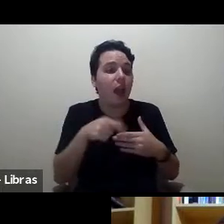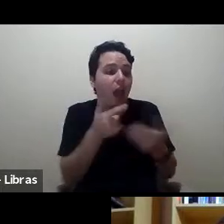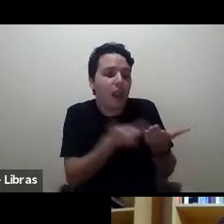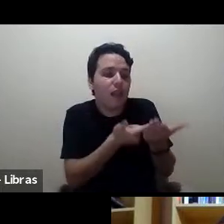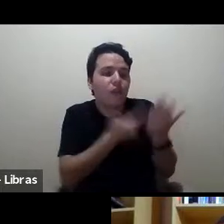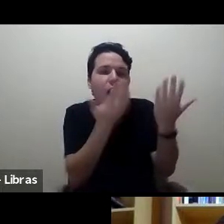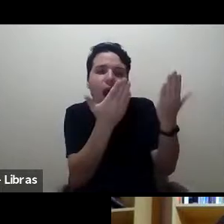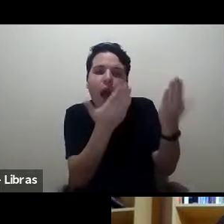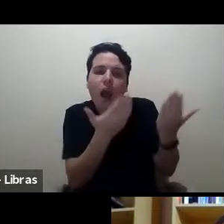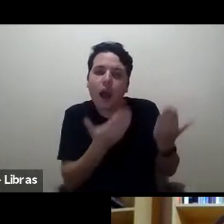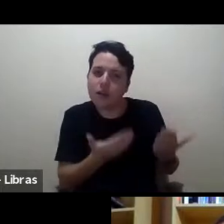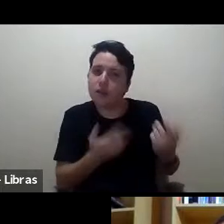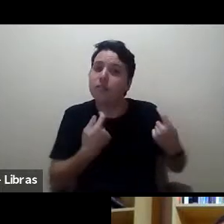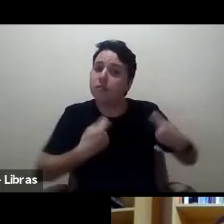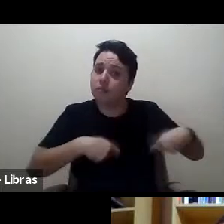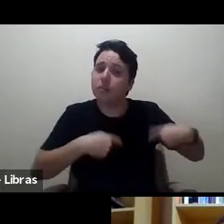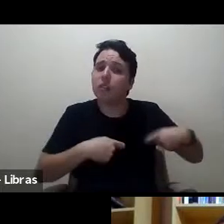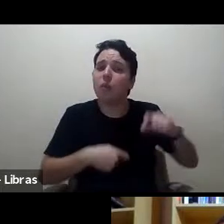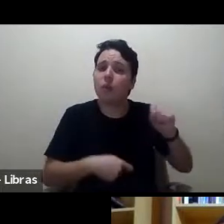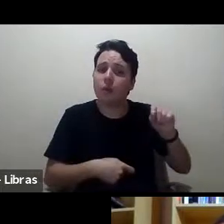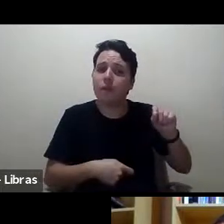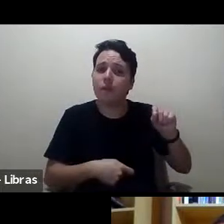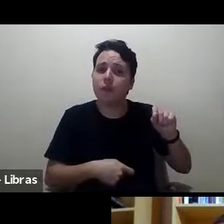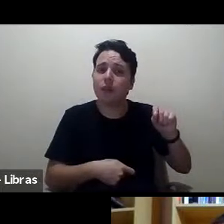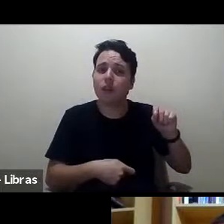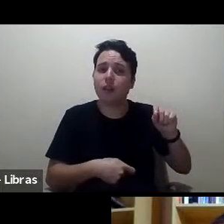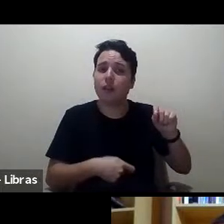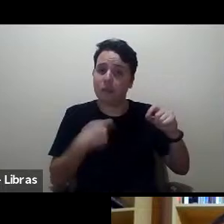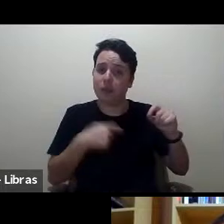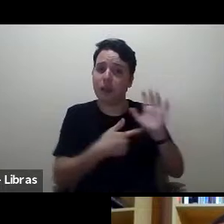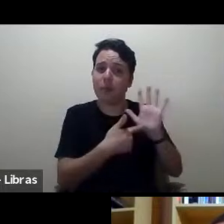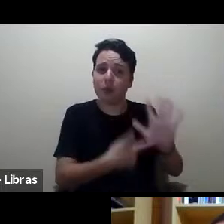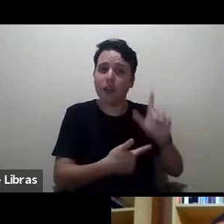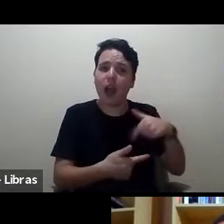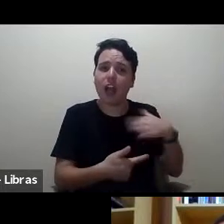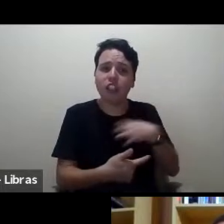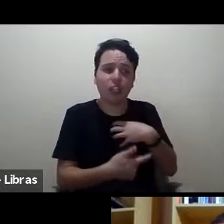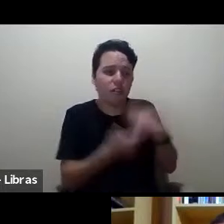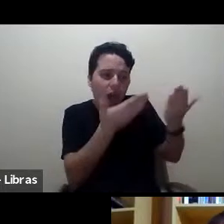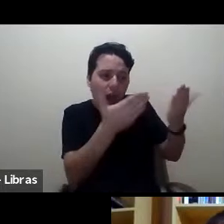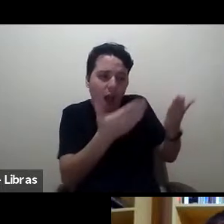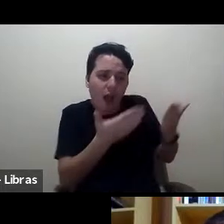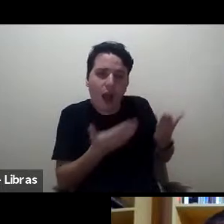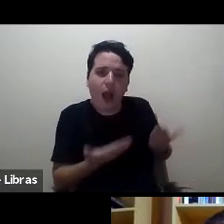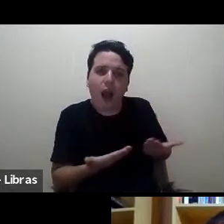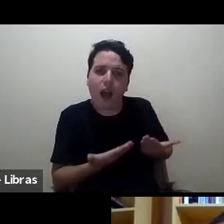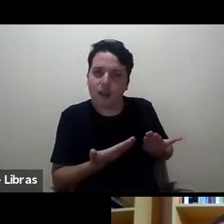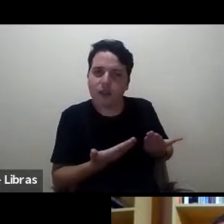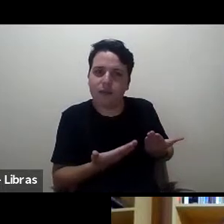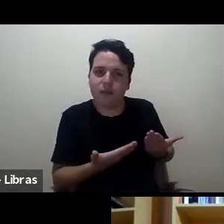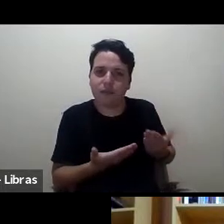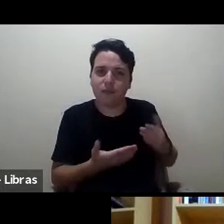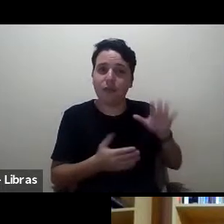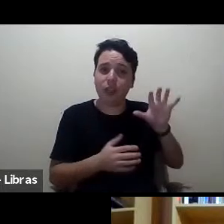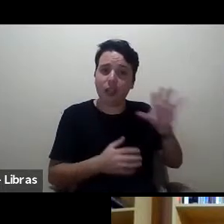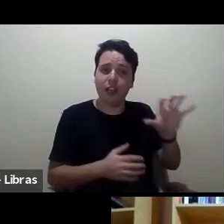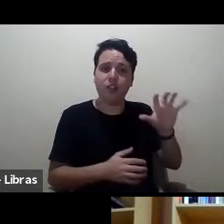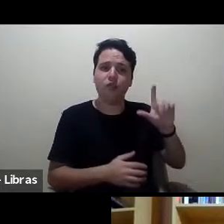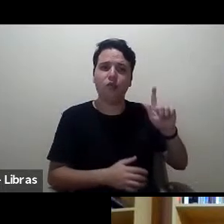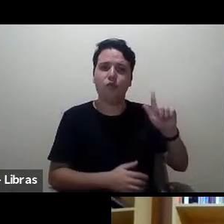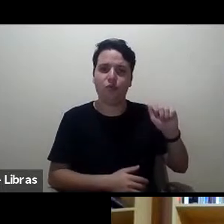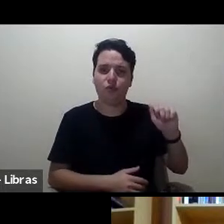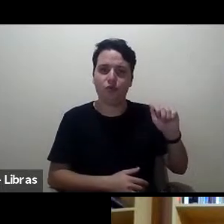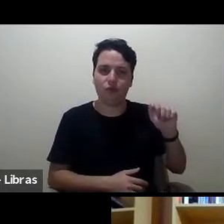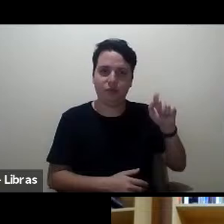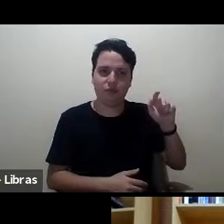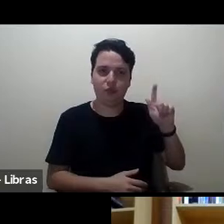precisa necessariamente ser uma análise desse livro. Então, isso que o Gustavo está dizendo é muito importante porque,